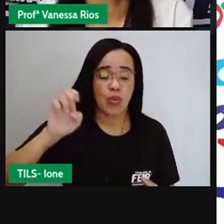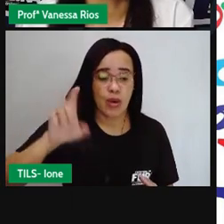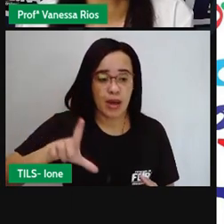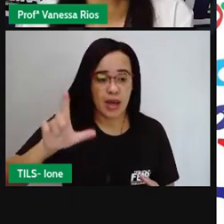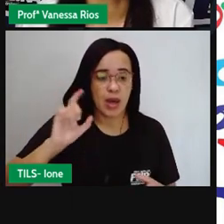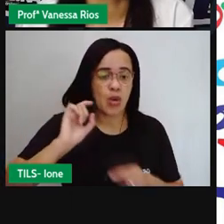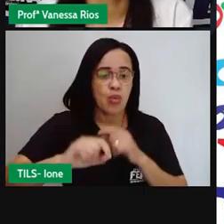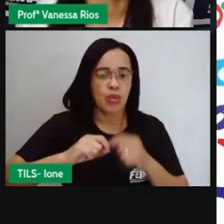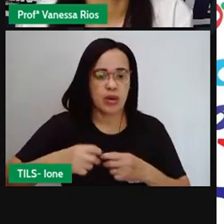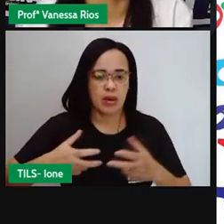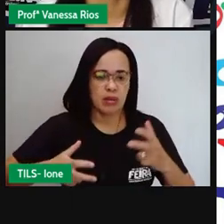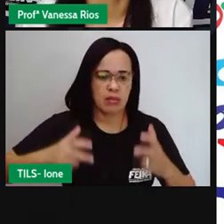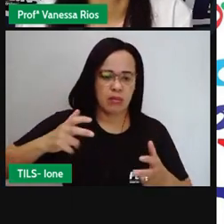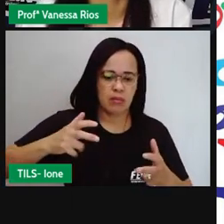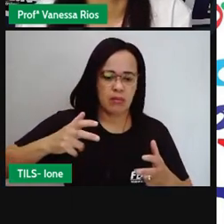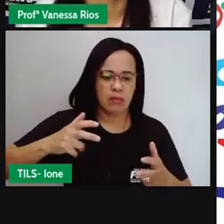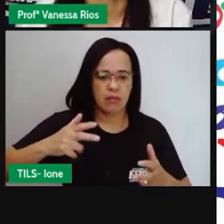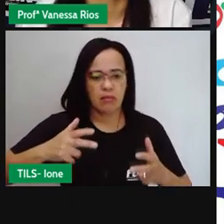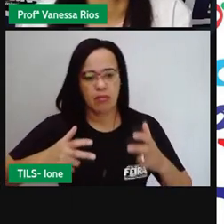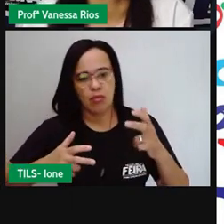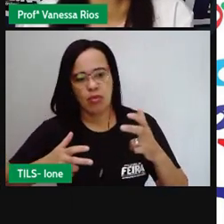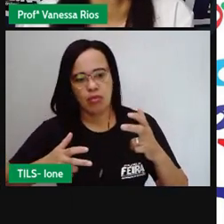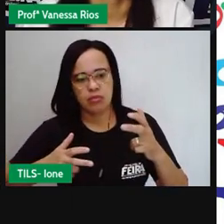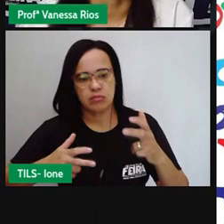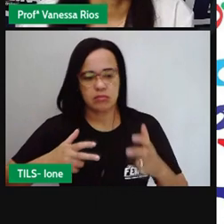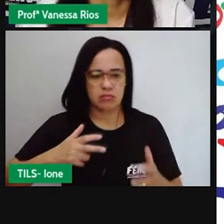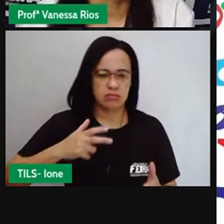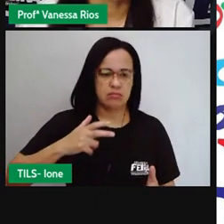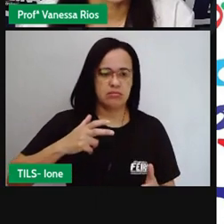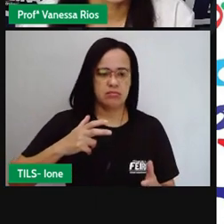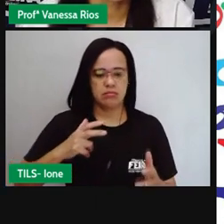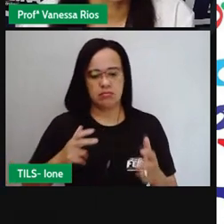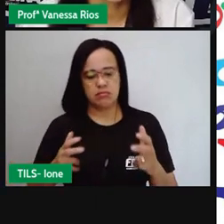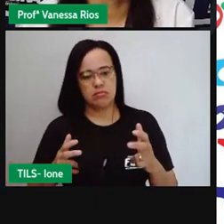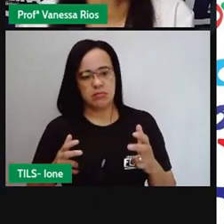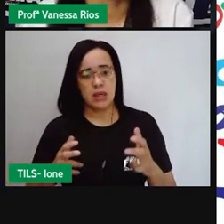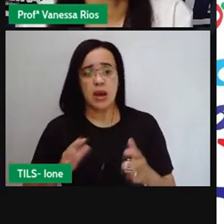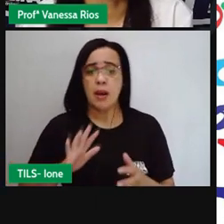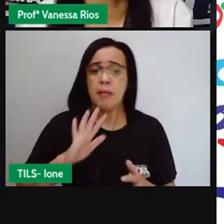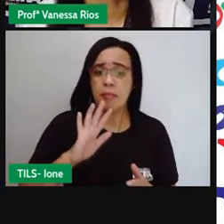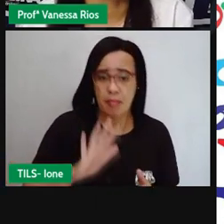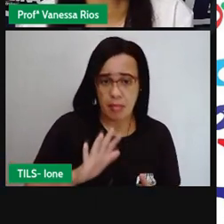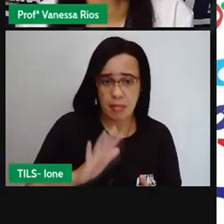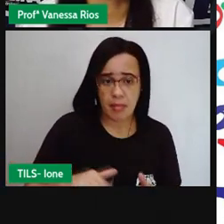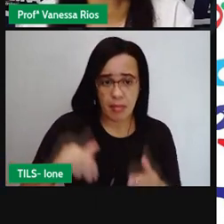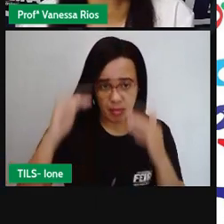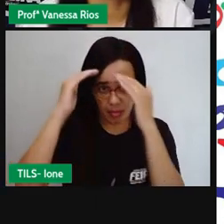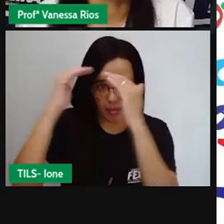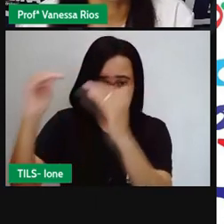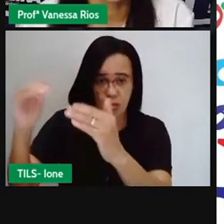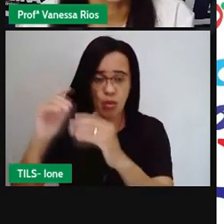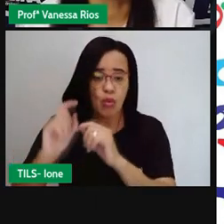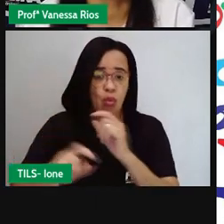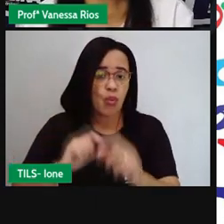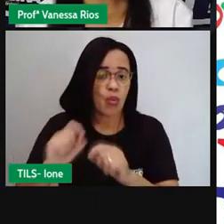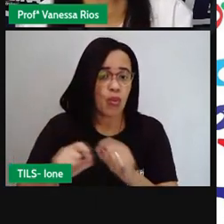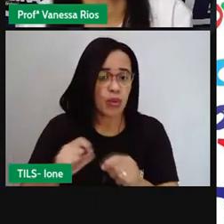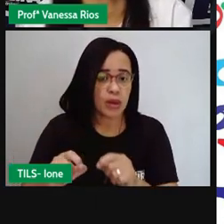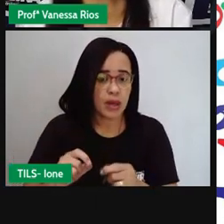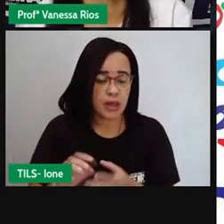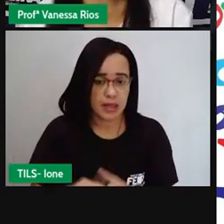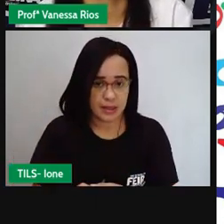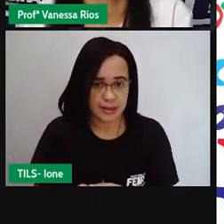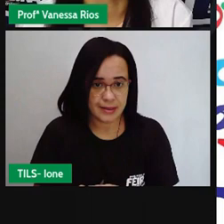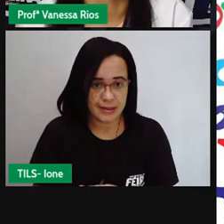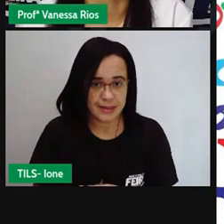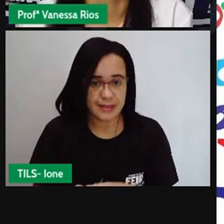obedeça a posição indicada. Olha só o desafio da prova. Depois, siga as ordens e trace o caminho percorrido por ele